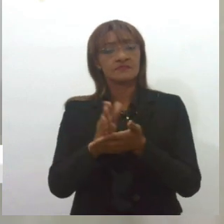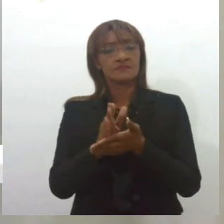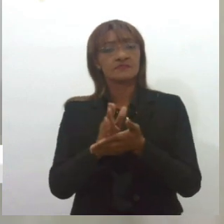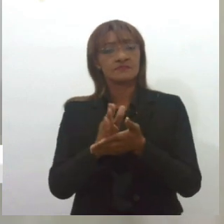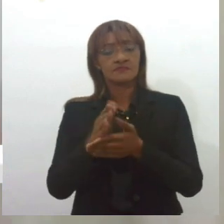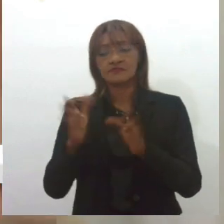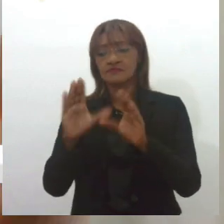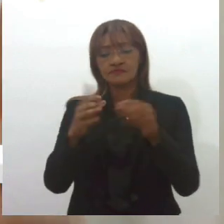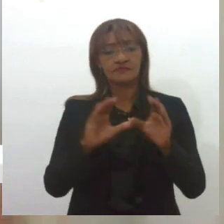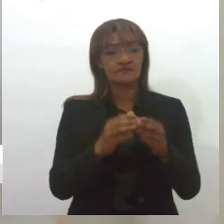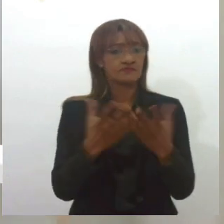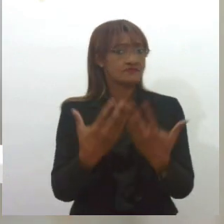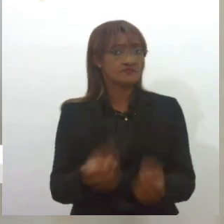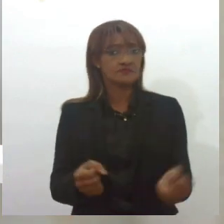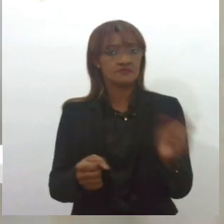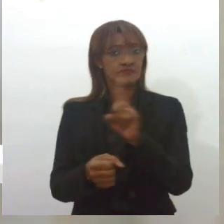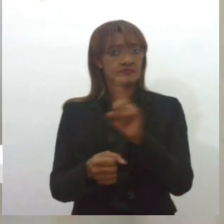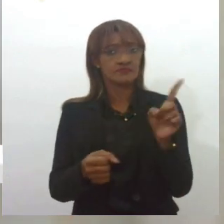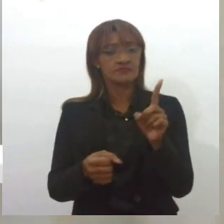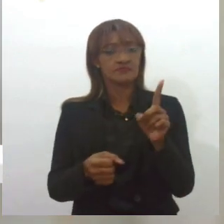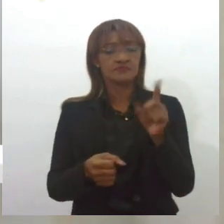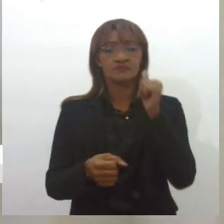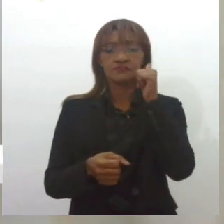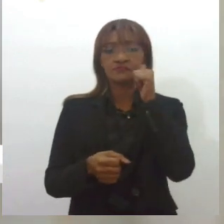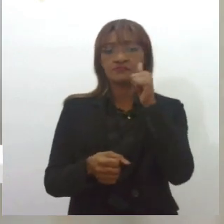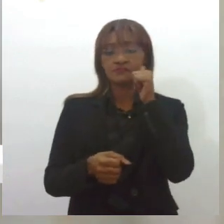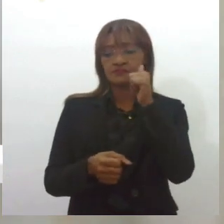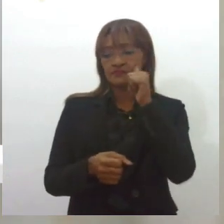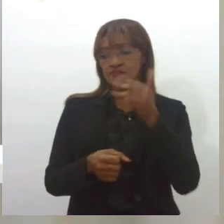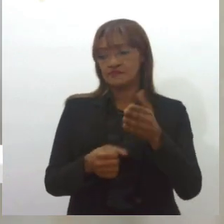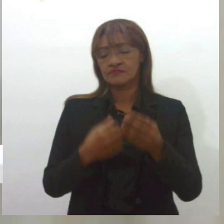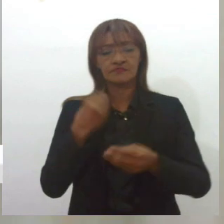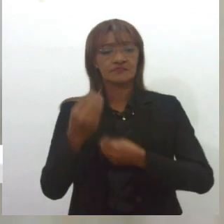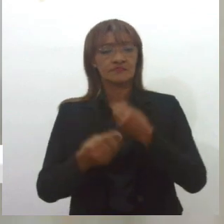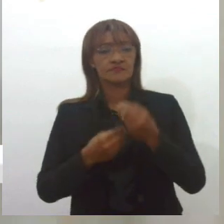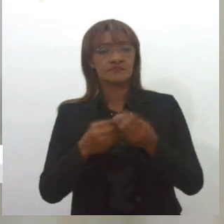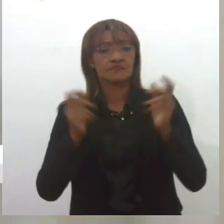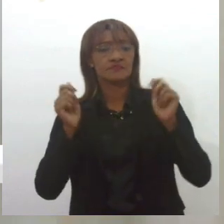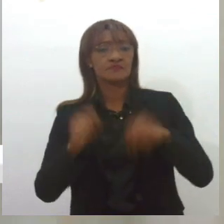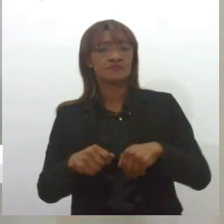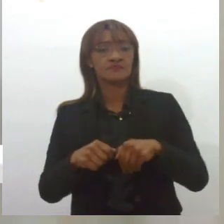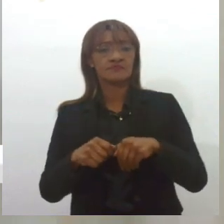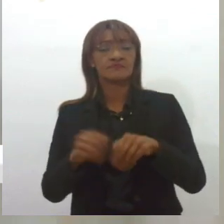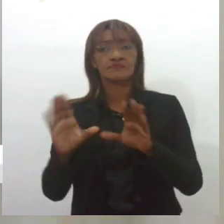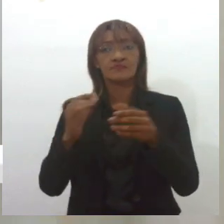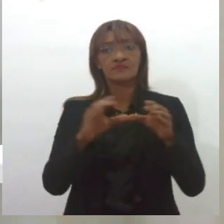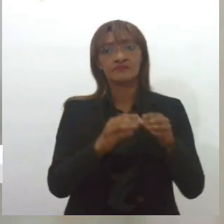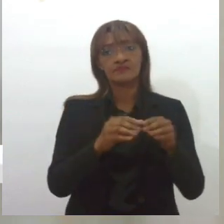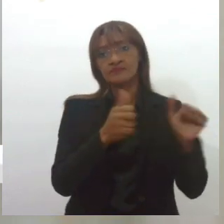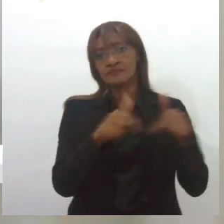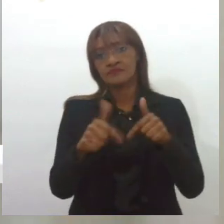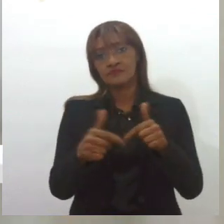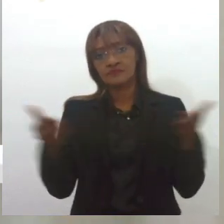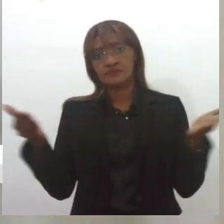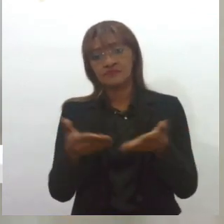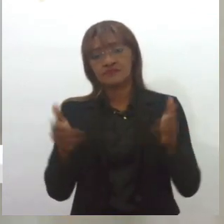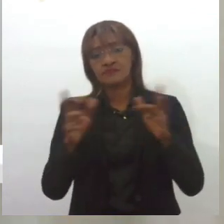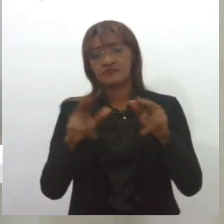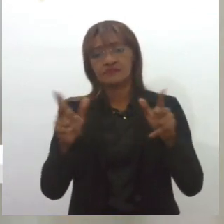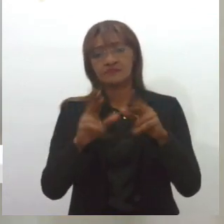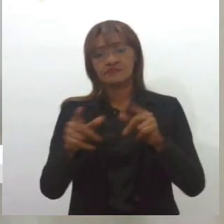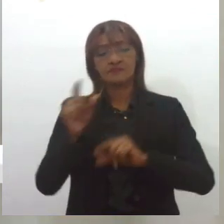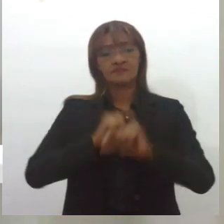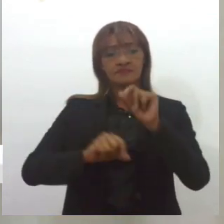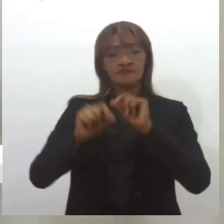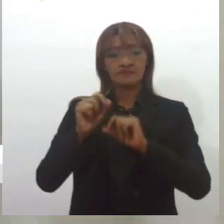elas não aceitavam, vamos dizer assim, entre aspas, que mulheres fossem, que fizessem parte do seu efetivo. Hoje em dia, não. Hoje em dia, apesar